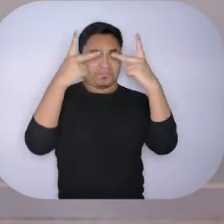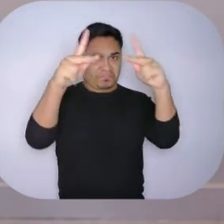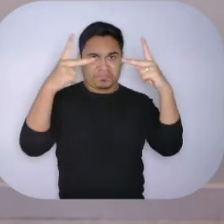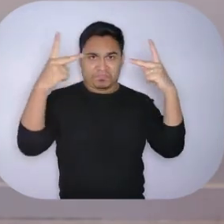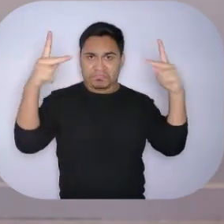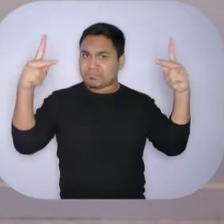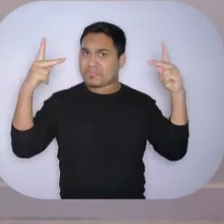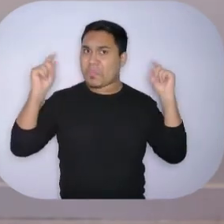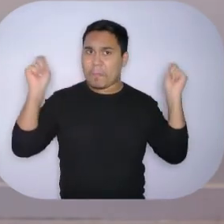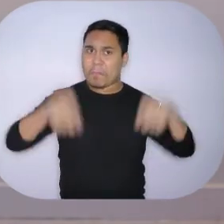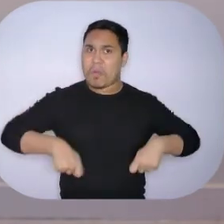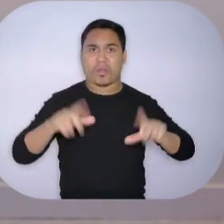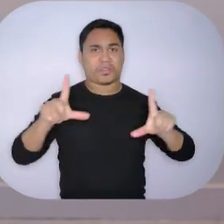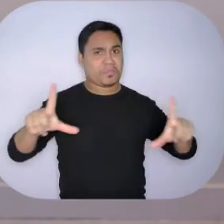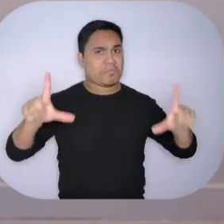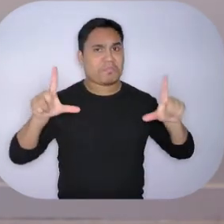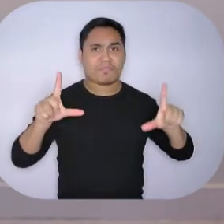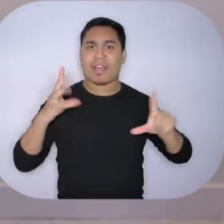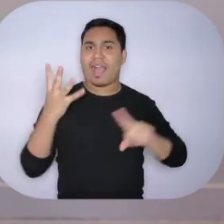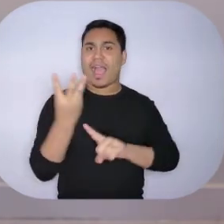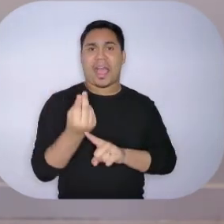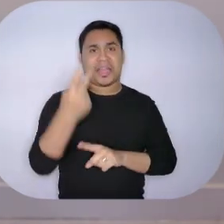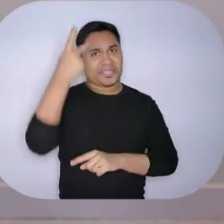expor da forma que quiser.